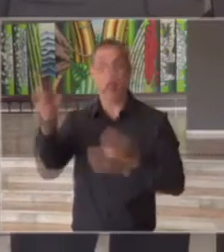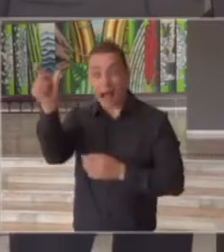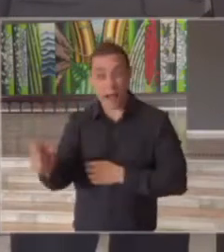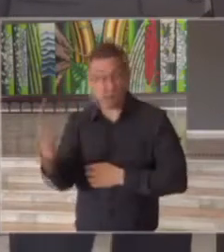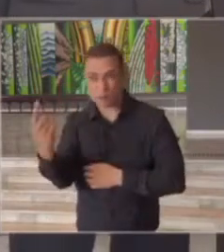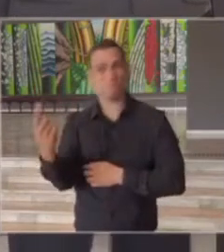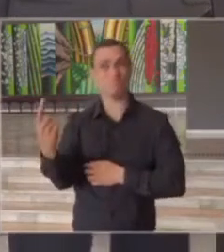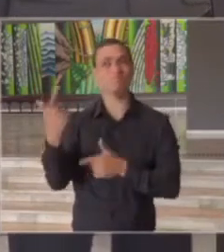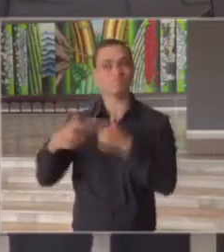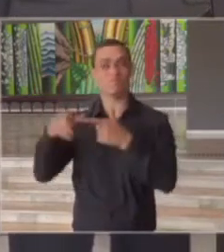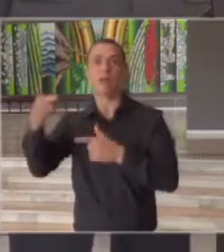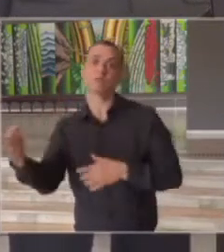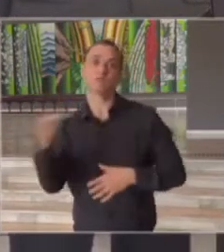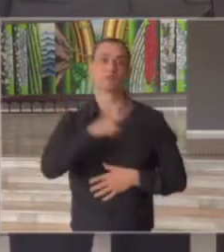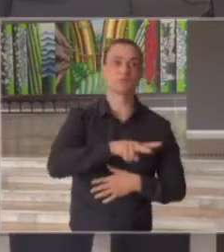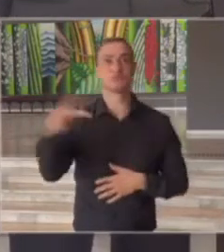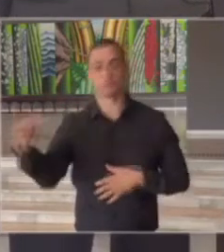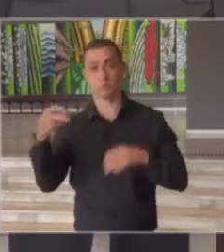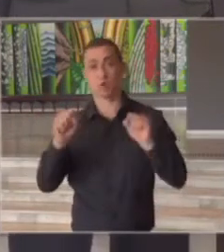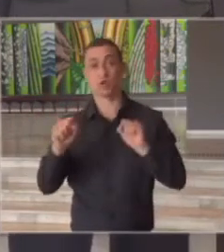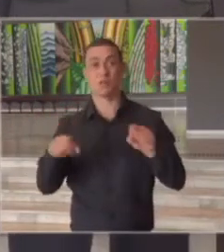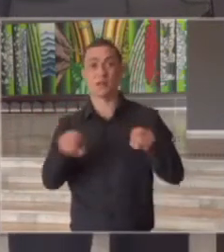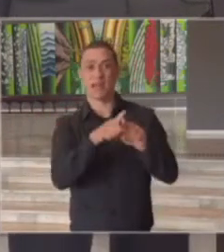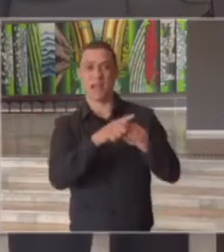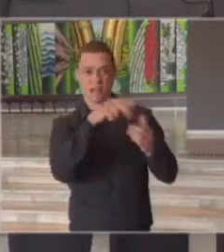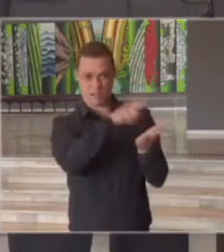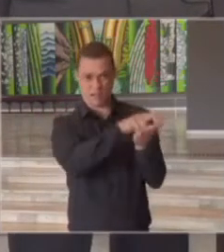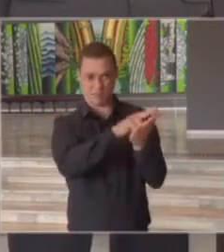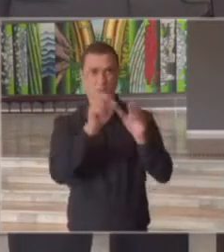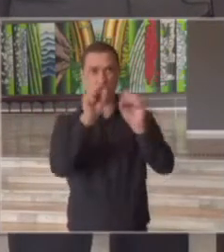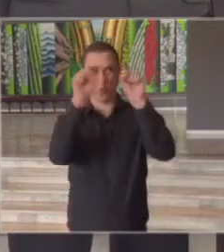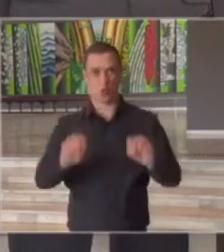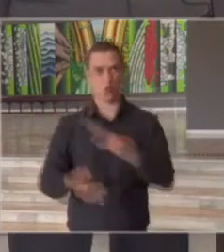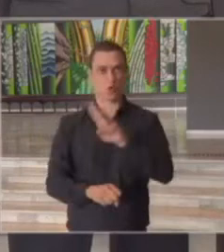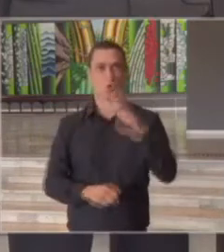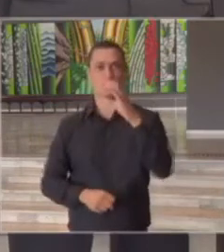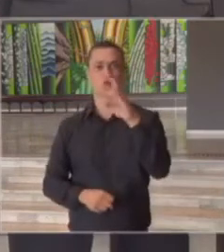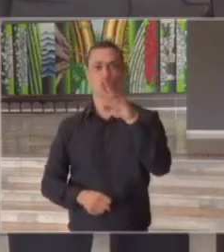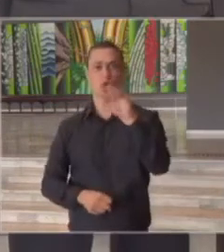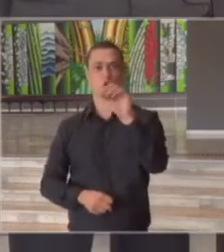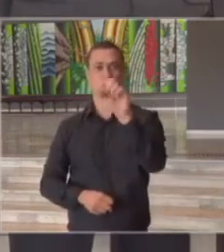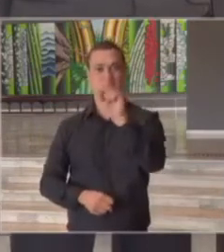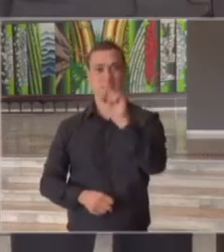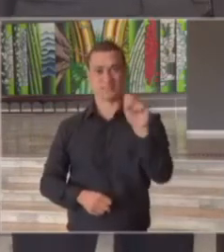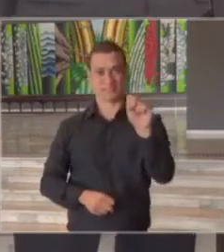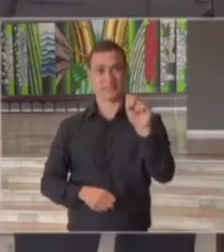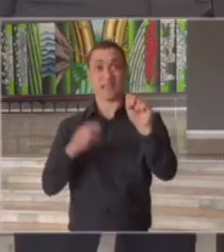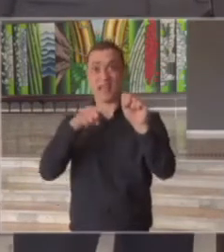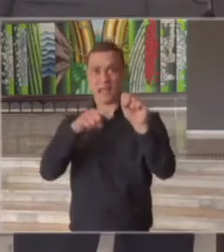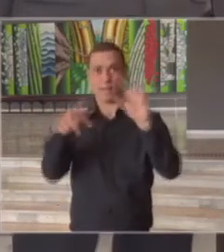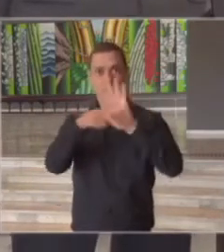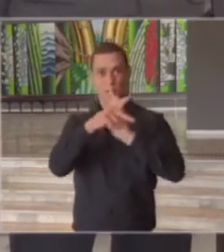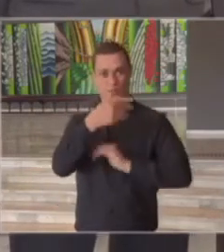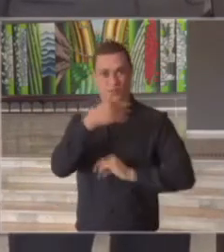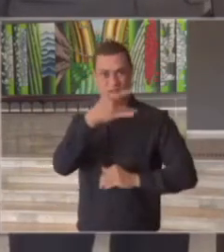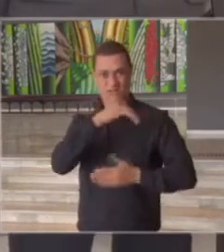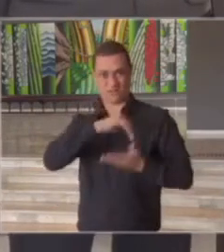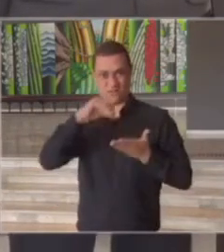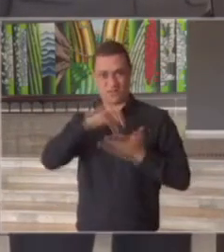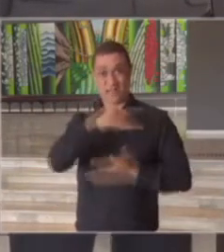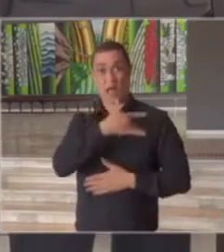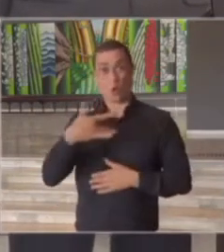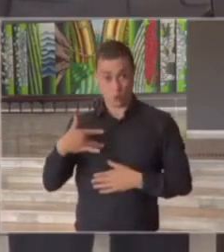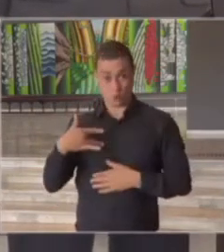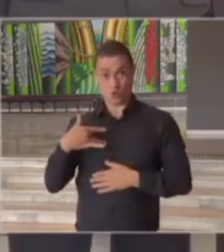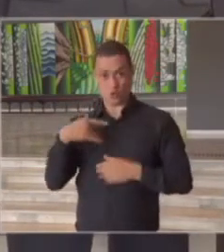e a busca do leito se faz através do CROSS que é o sistema de regulagem do estado de São